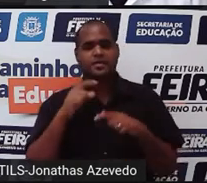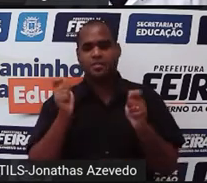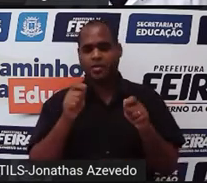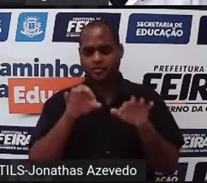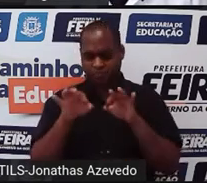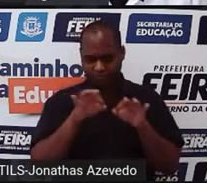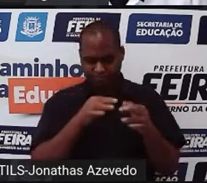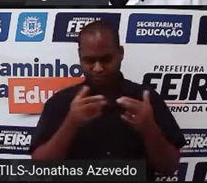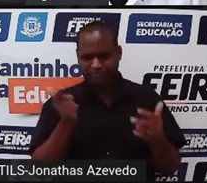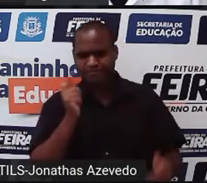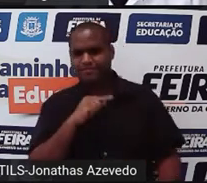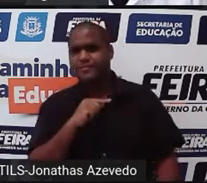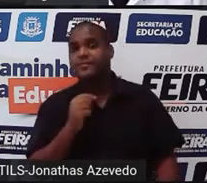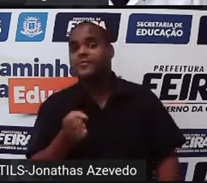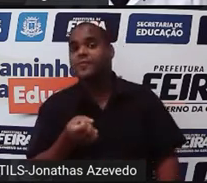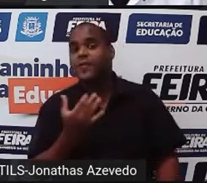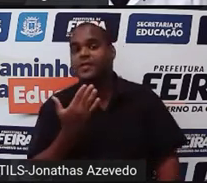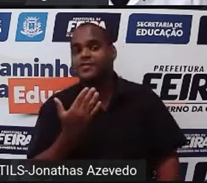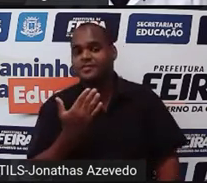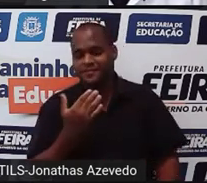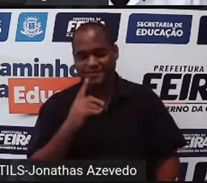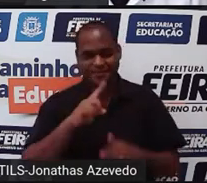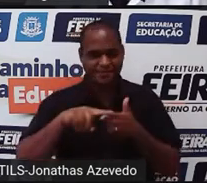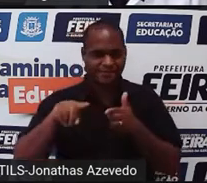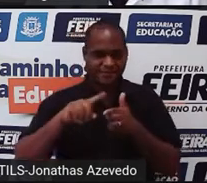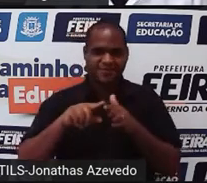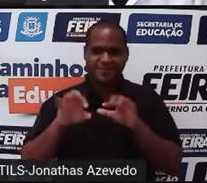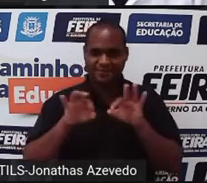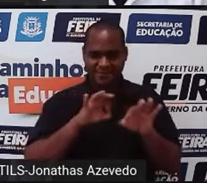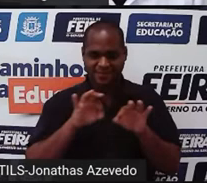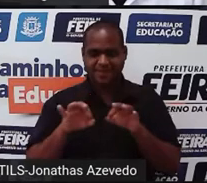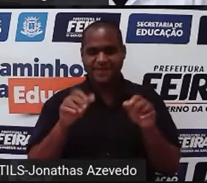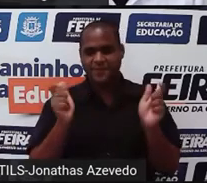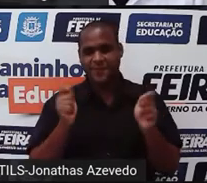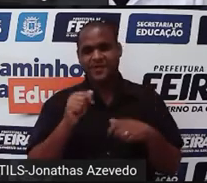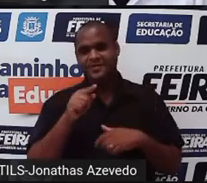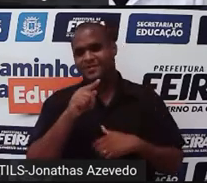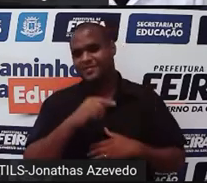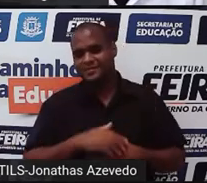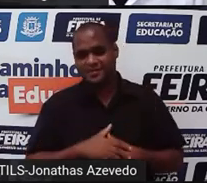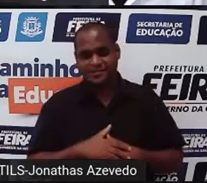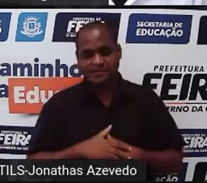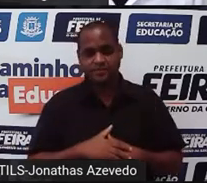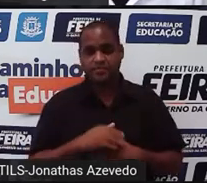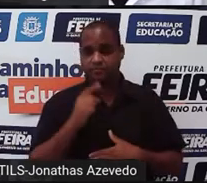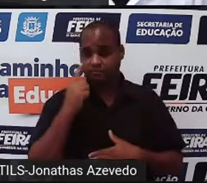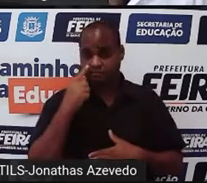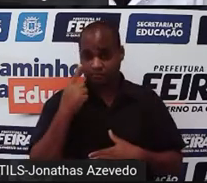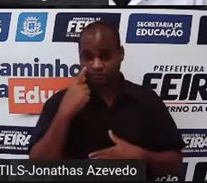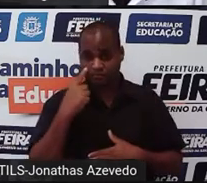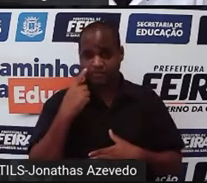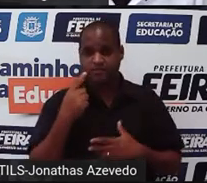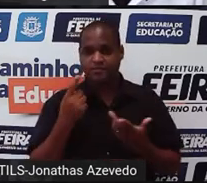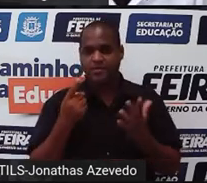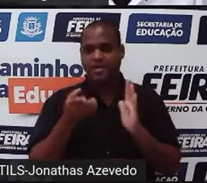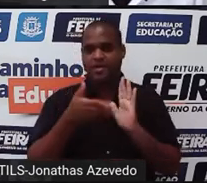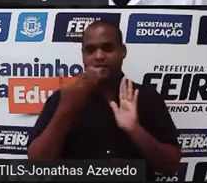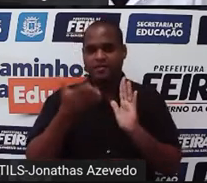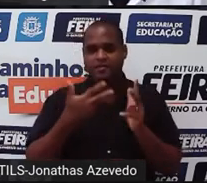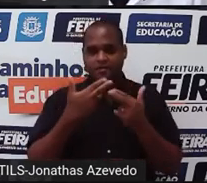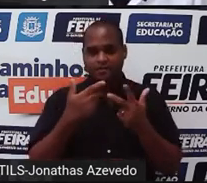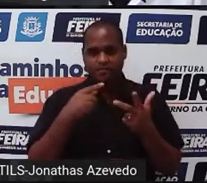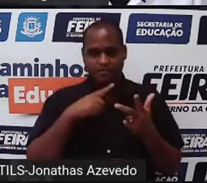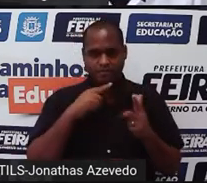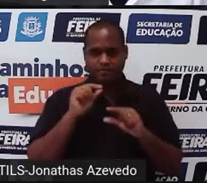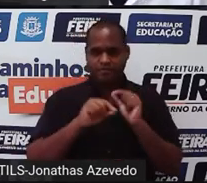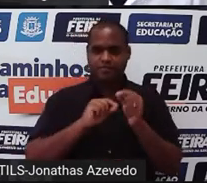construídas? Esse é o problema que você vai ter que resolver. Vem de um livro, né? Esse problema é de um livro que está